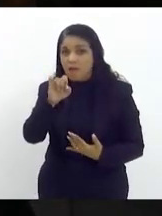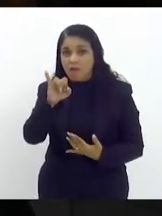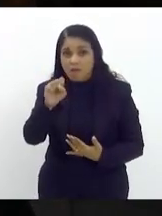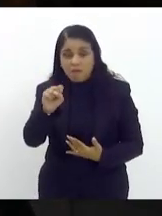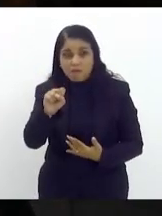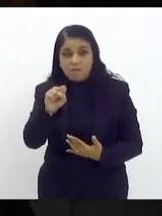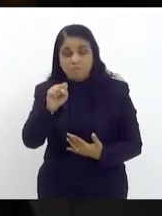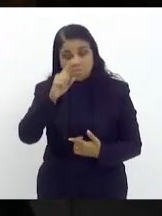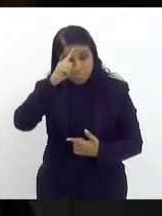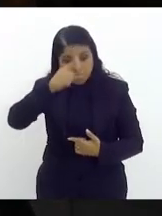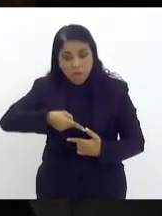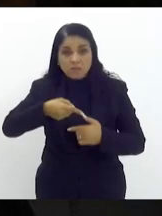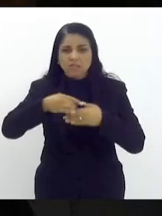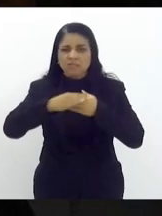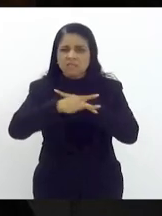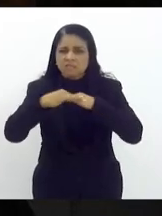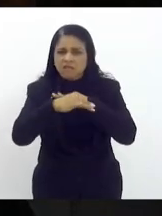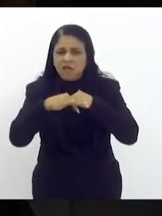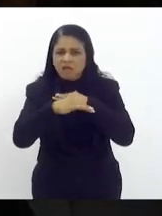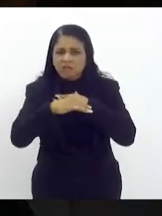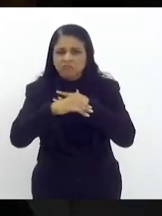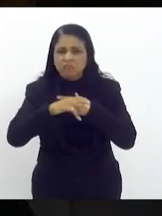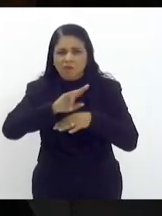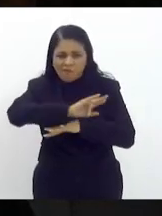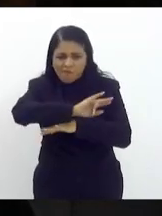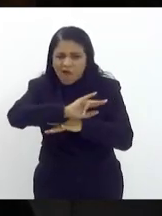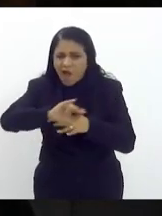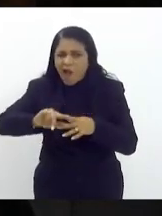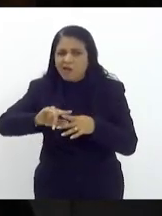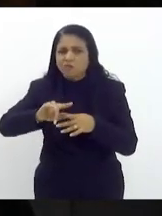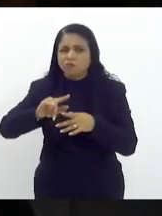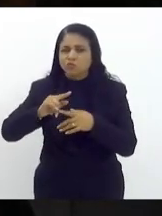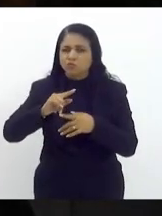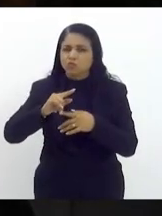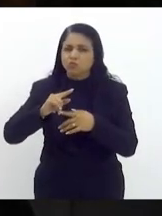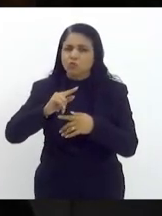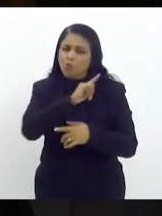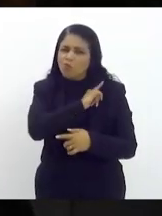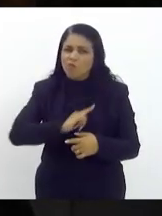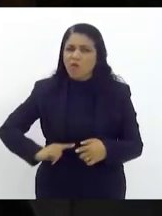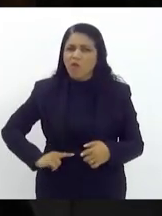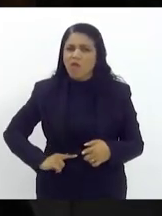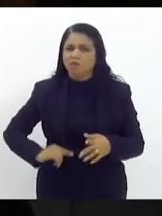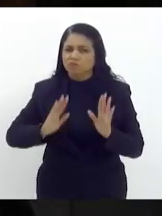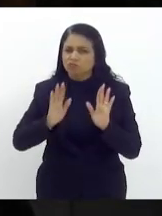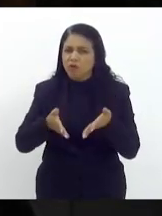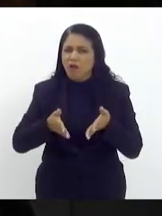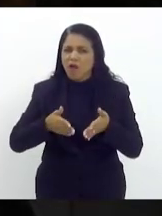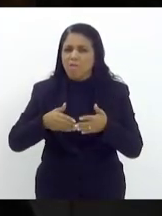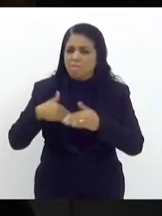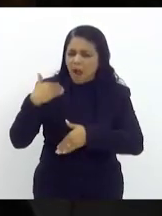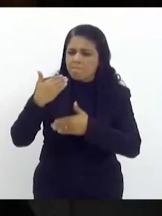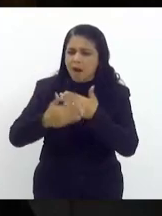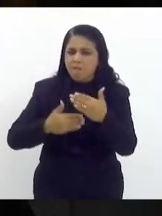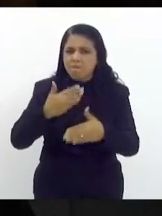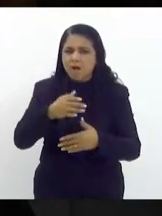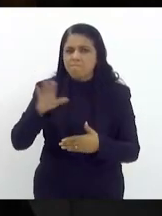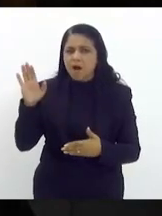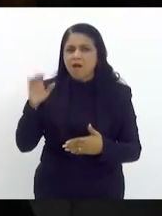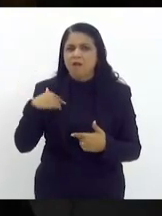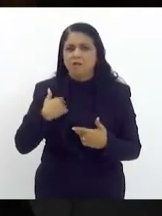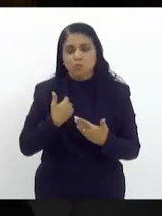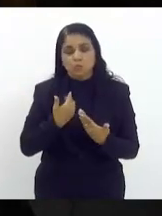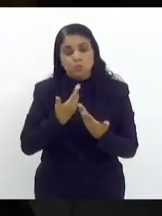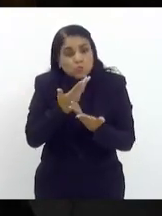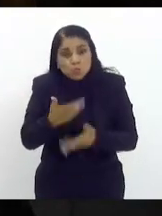mandando na cidade há vários governos e agora não quer abrir uma negociação com